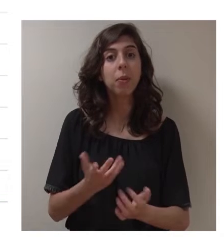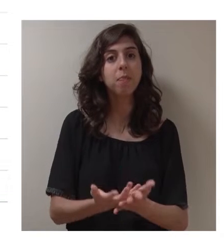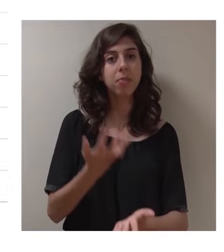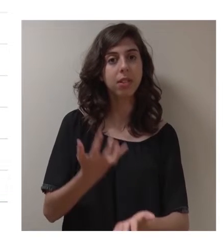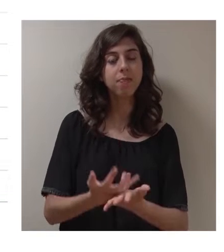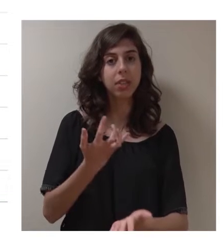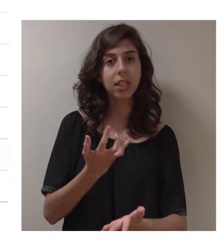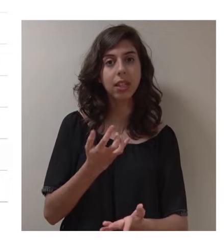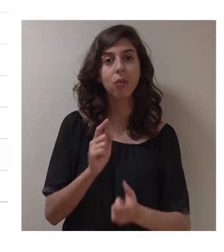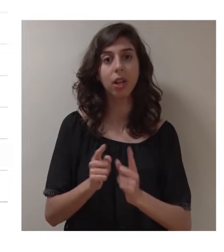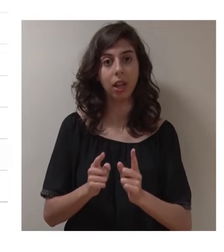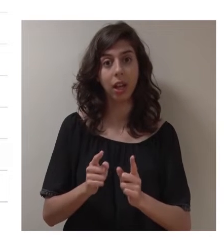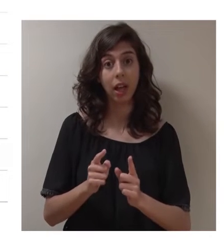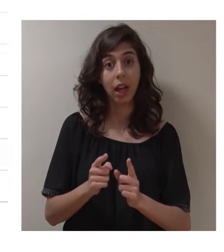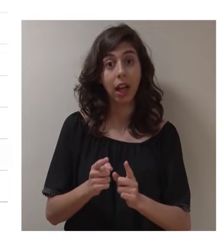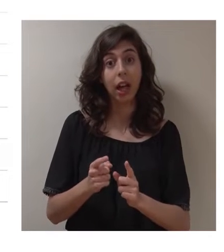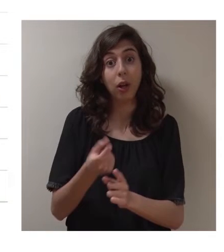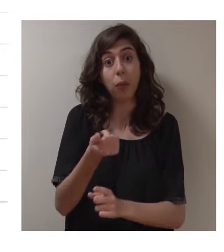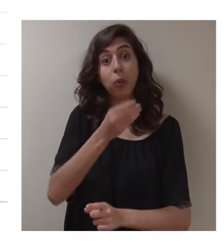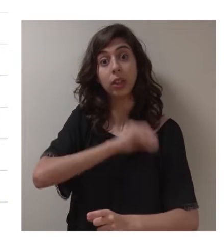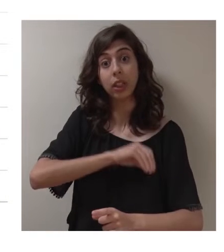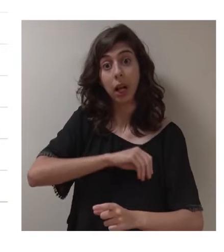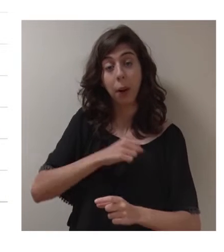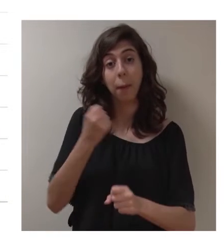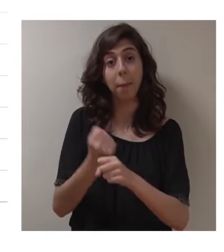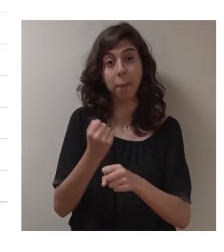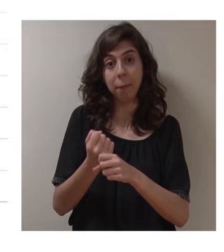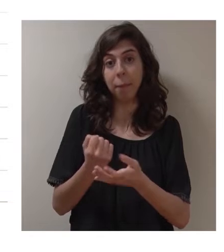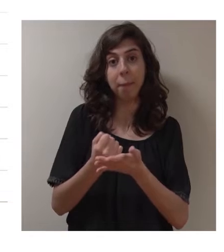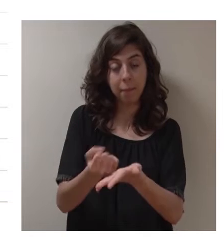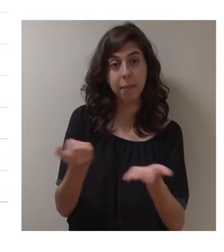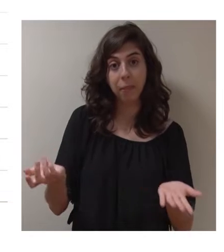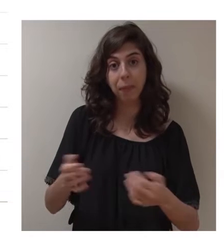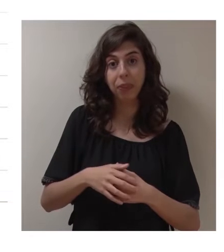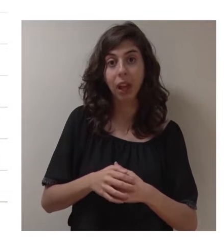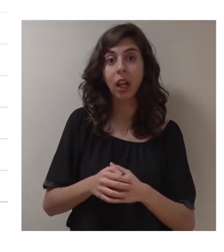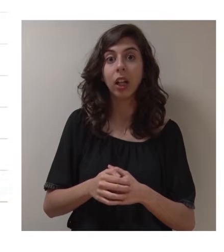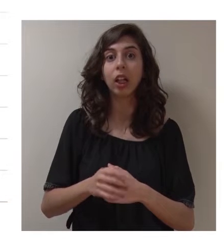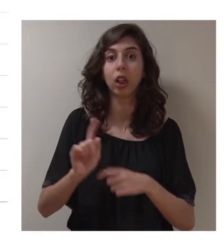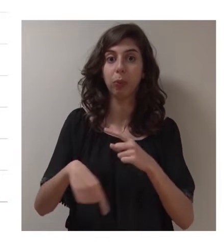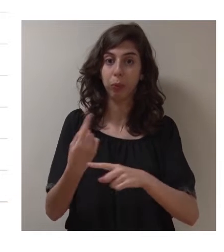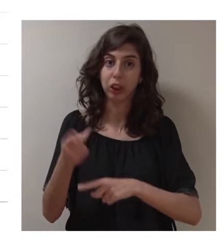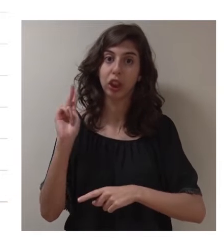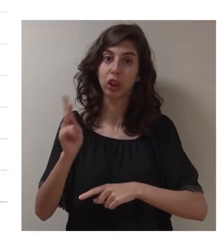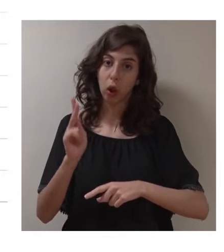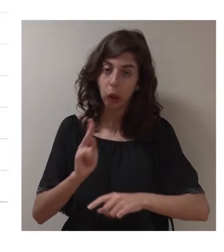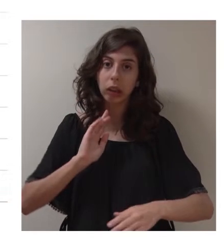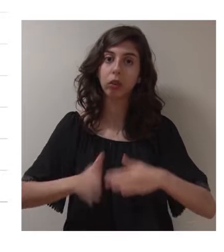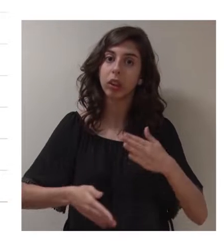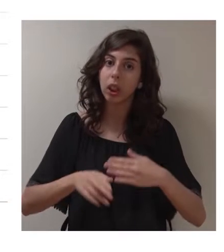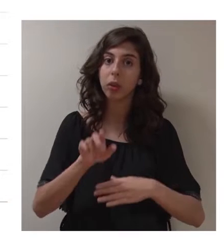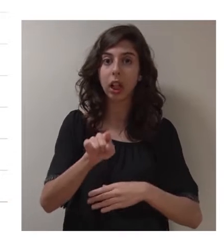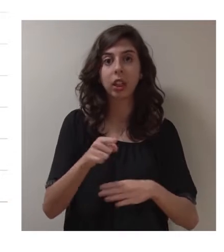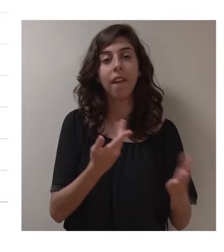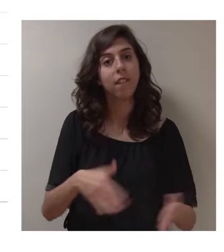aquilo que se sublinha mais é, de facto, a componente do pagamento salarial que resulta da reposição da massa salarial fruto do período pós-troika